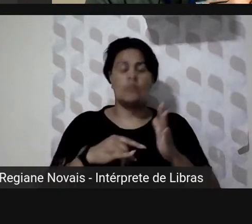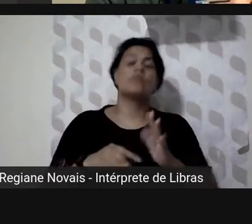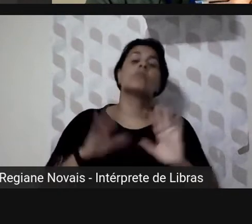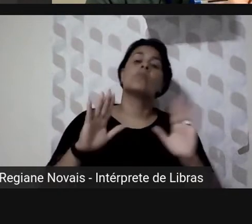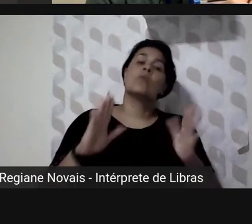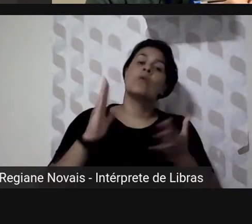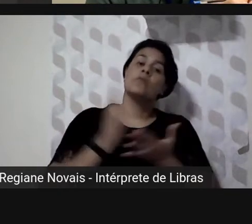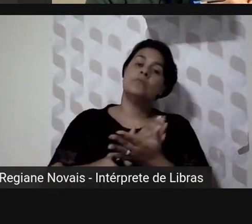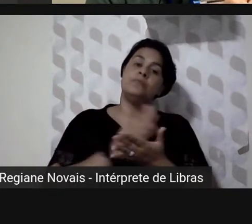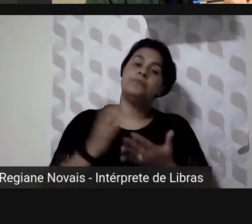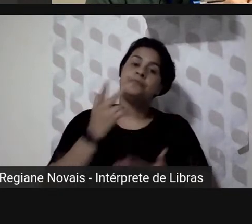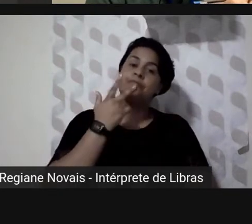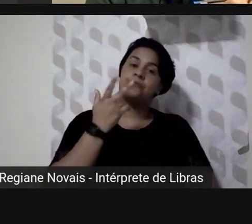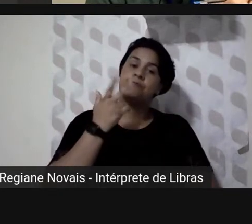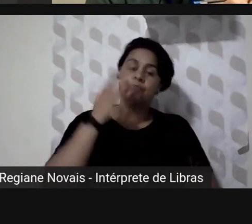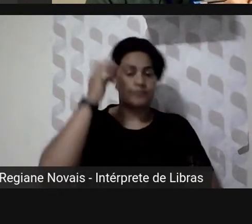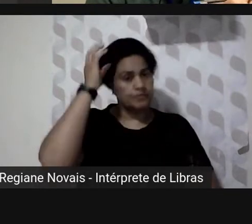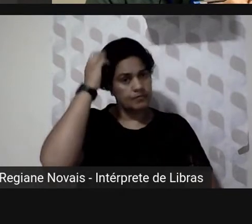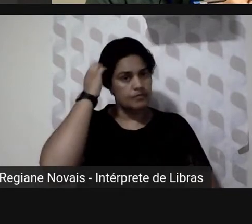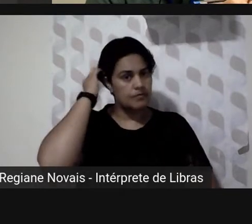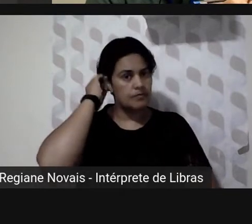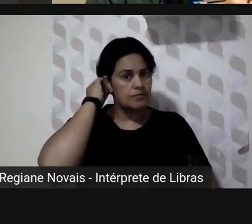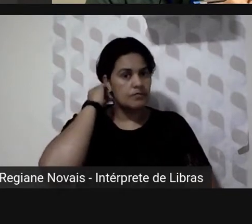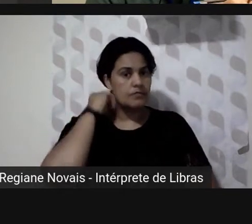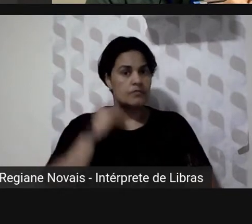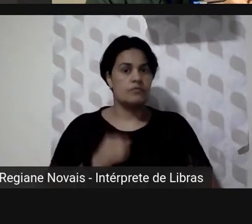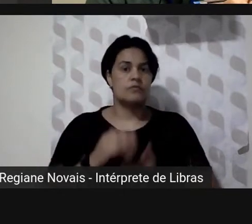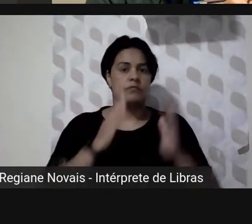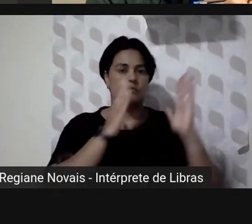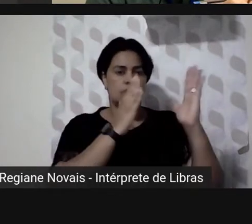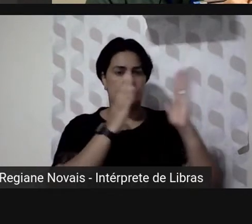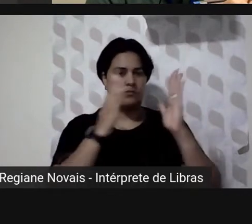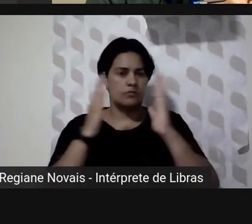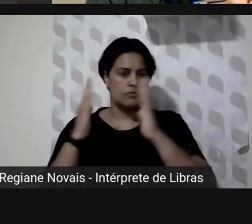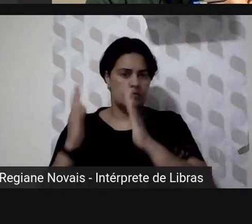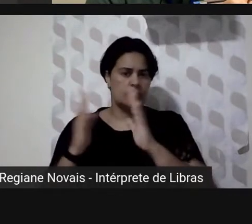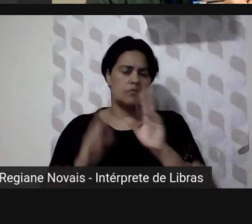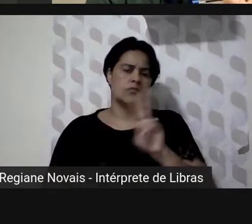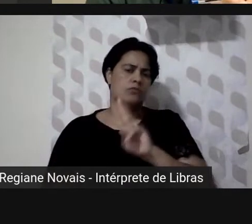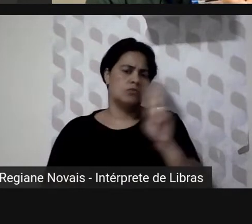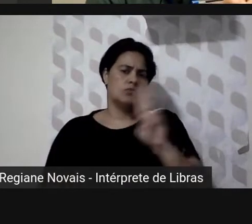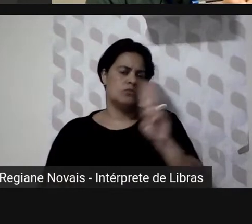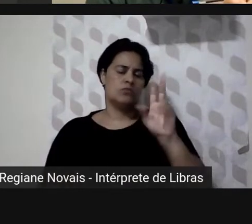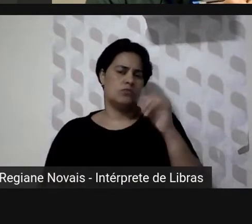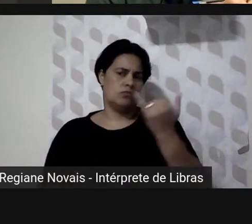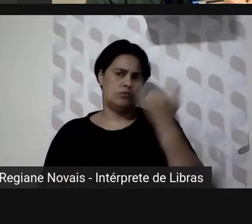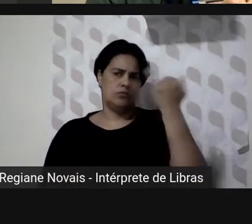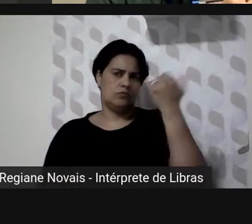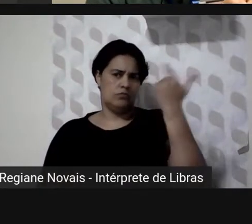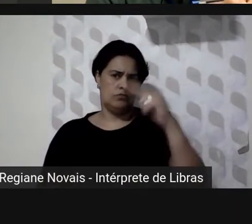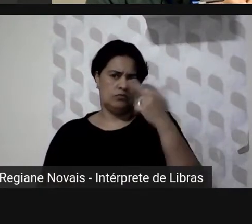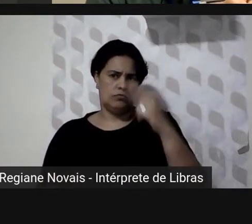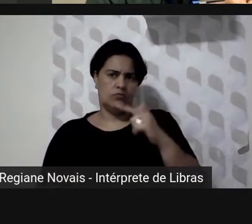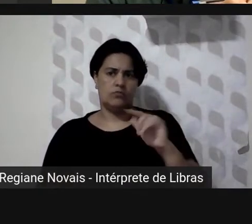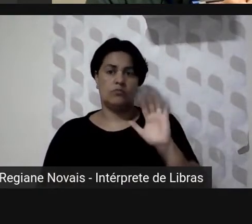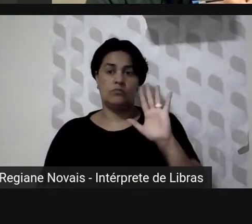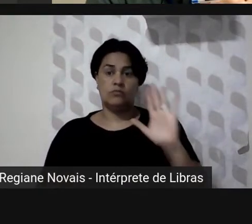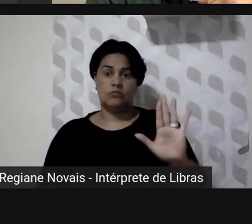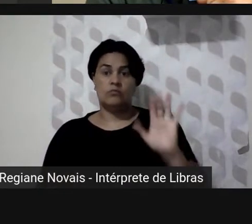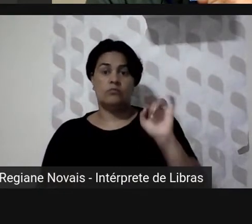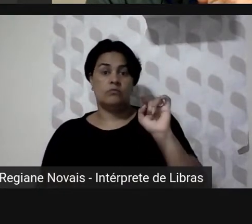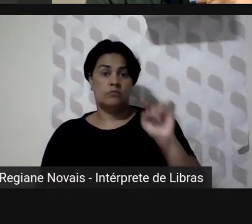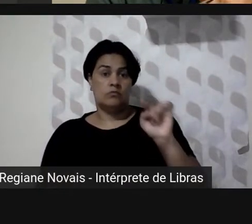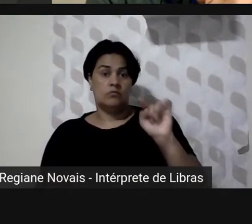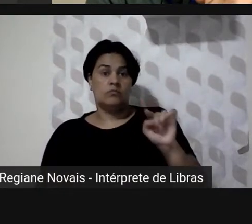Mediatek outros usam biblioteca o nome é pouco relevante o fato é que essa equipe de expert